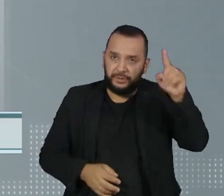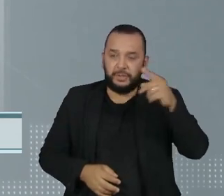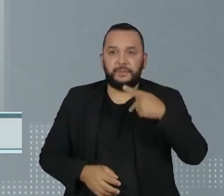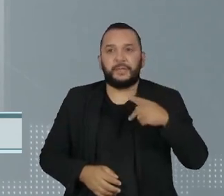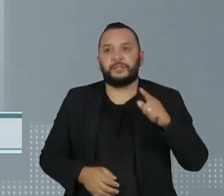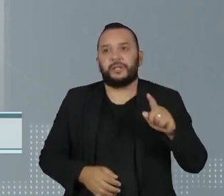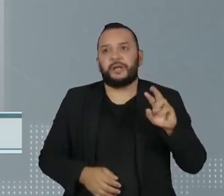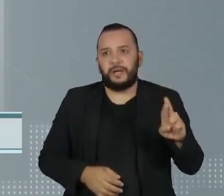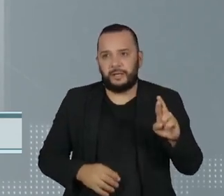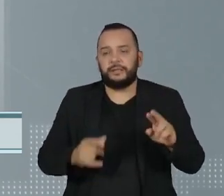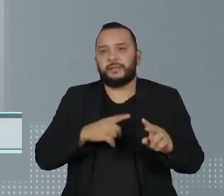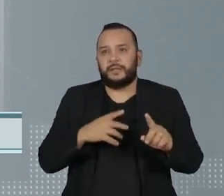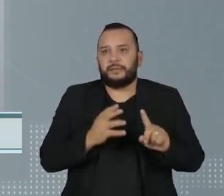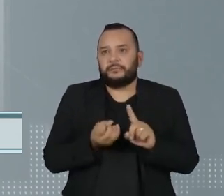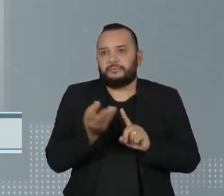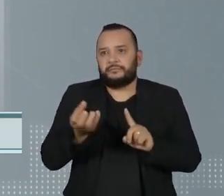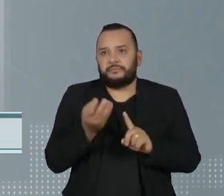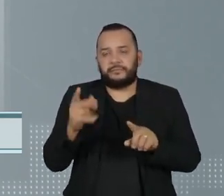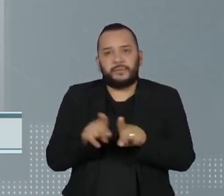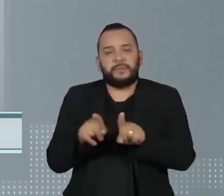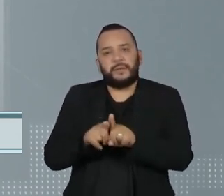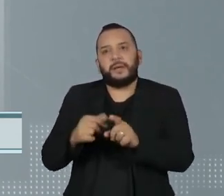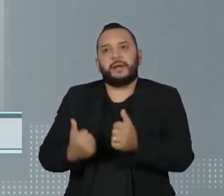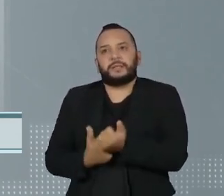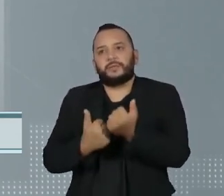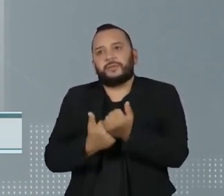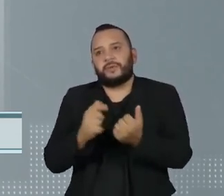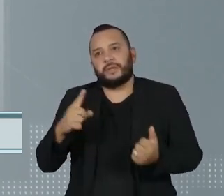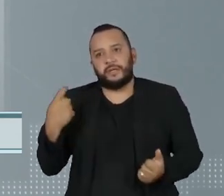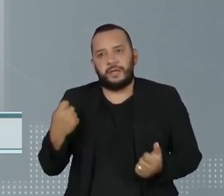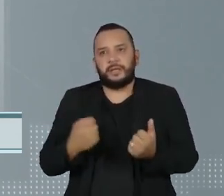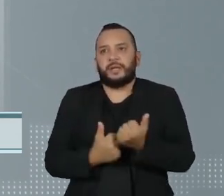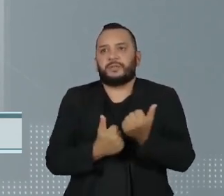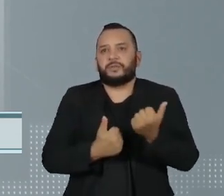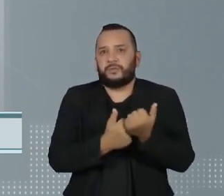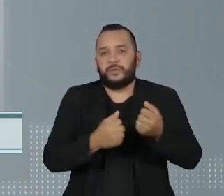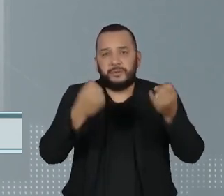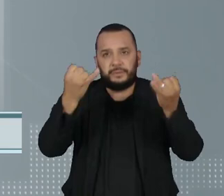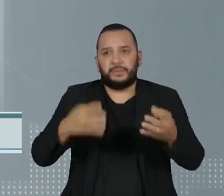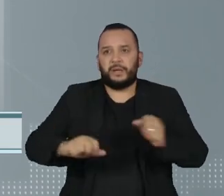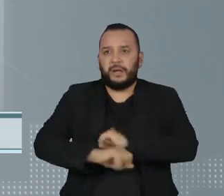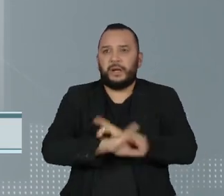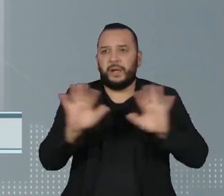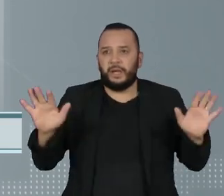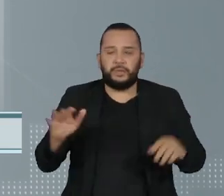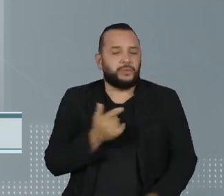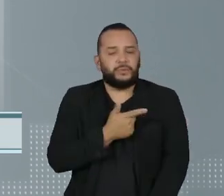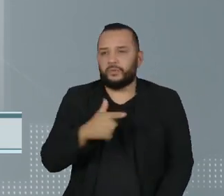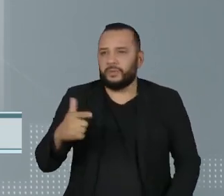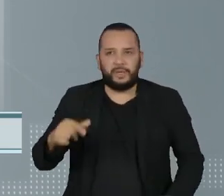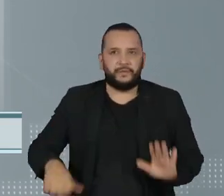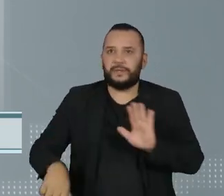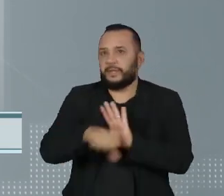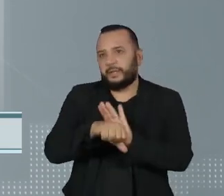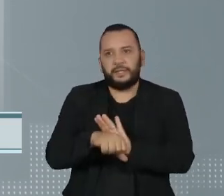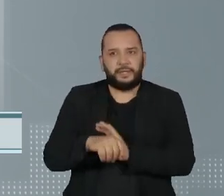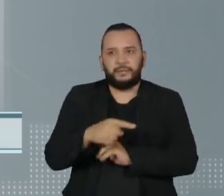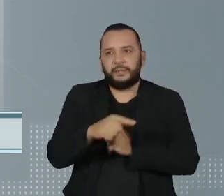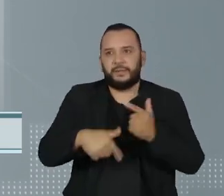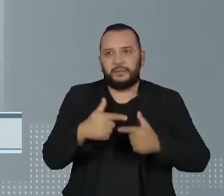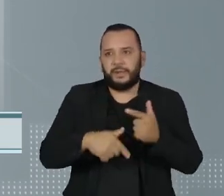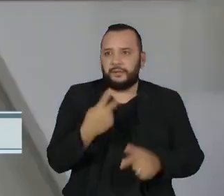PGR deve ouvi-lo, assim como assessores e ex-assessores, e que assim ficará comprovado que nunca houve crime no gabinete dele.